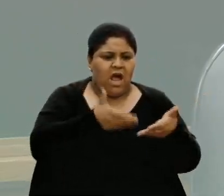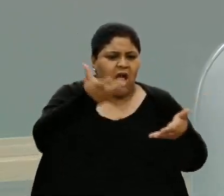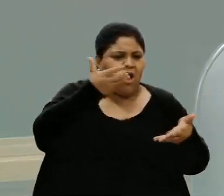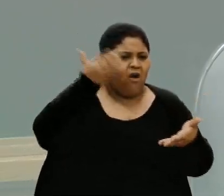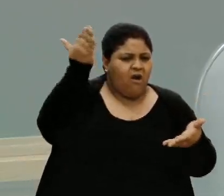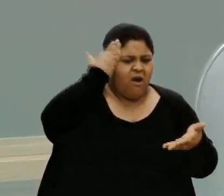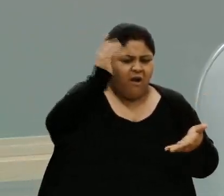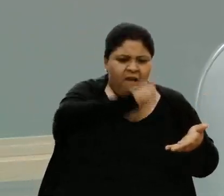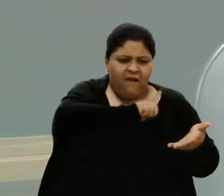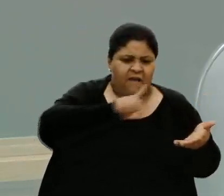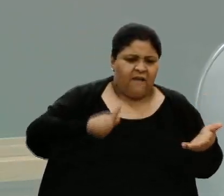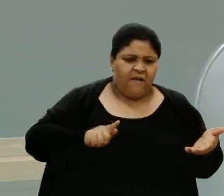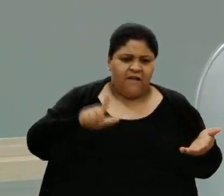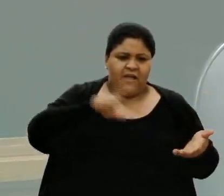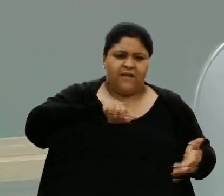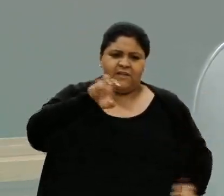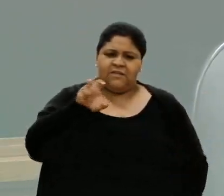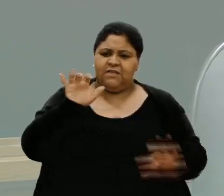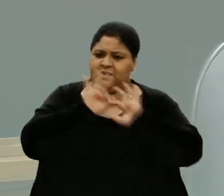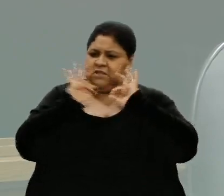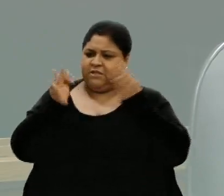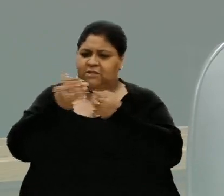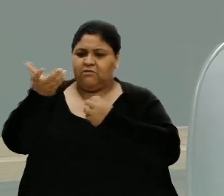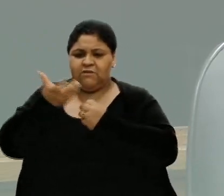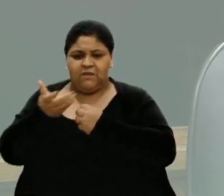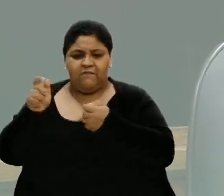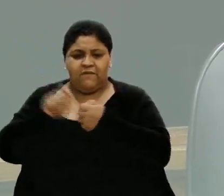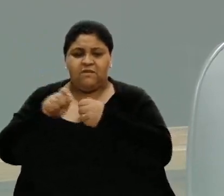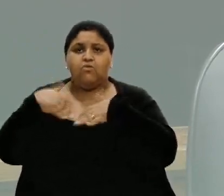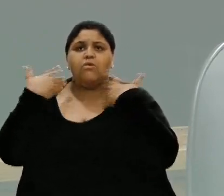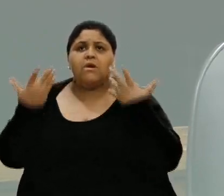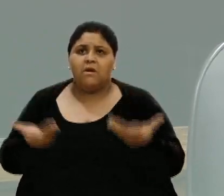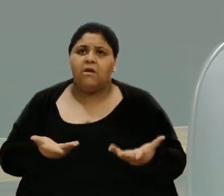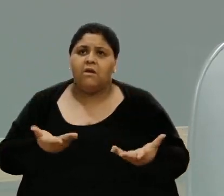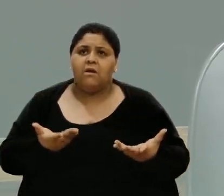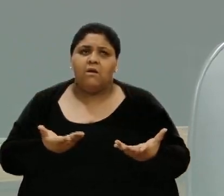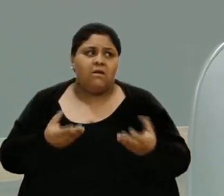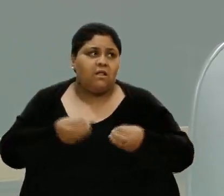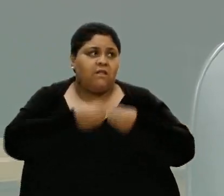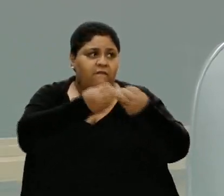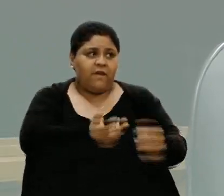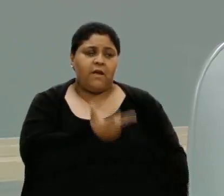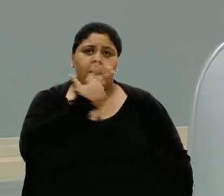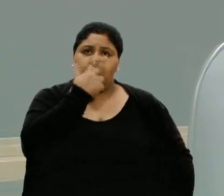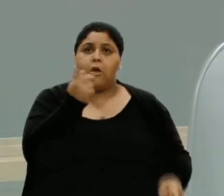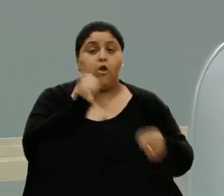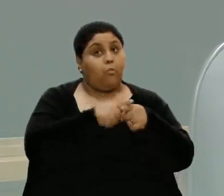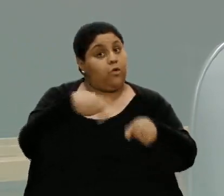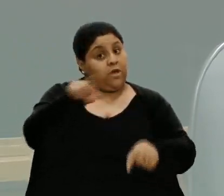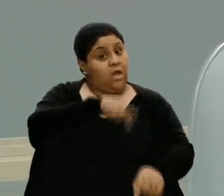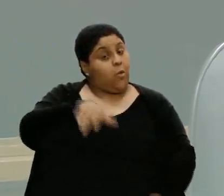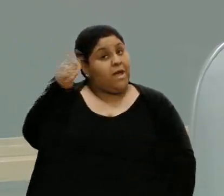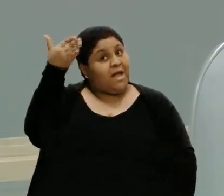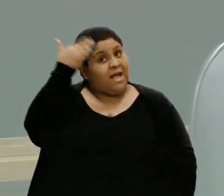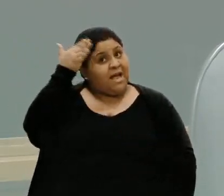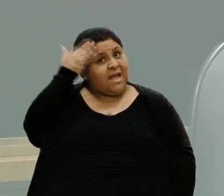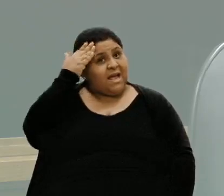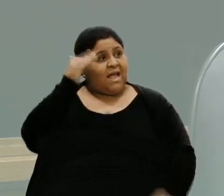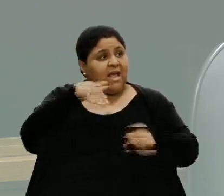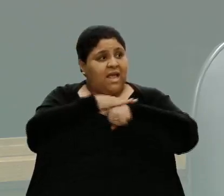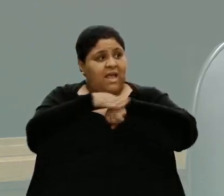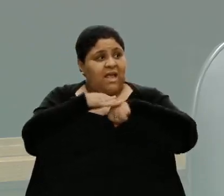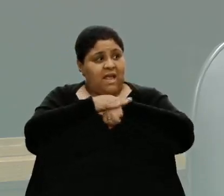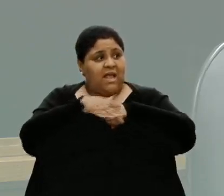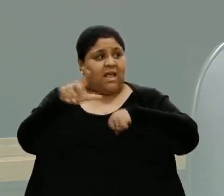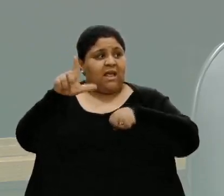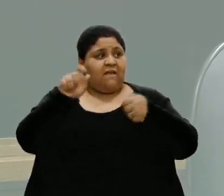governo, se tiver cinco famílias que não quiser, vai fazer o quê? Vai levar na mesma? Porque, pelo que eu entendi, a conversa que vai